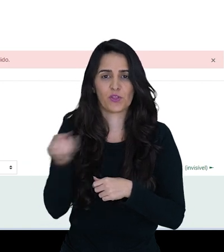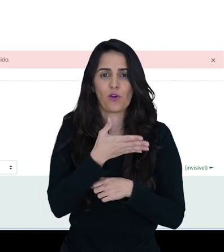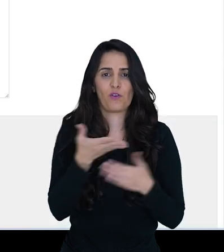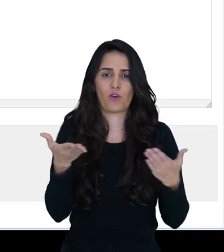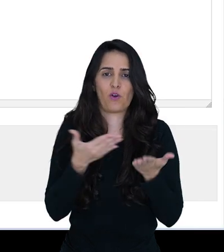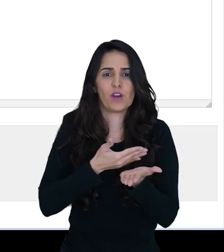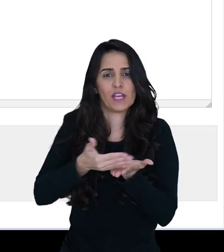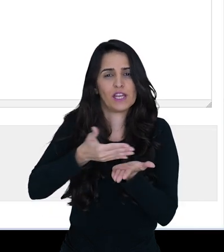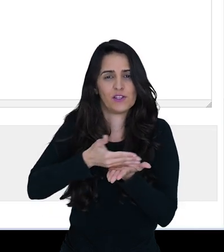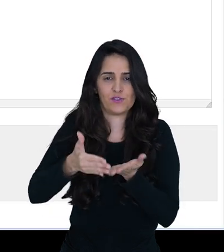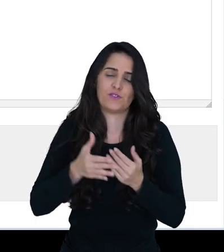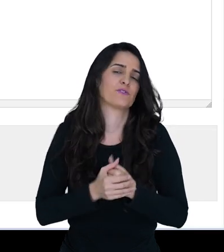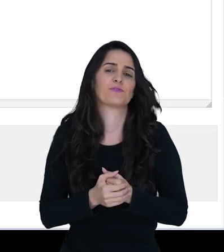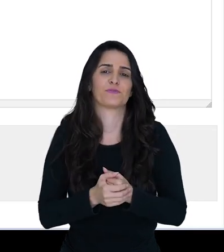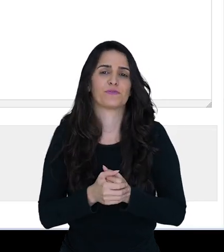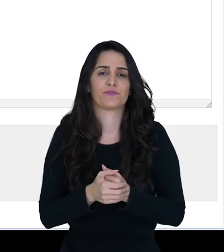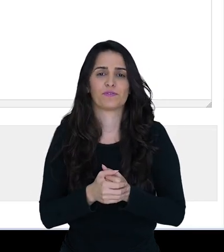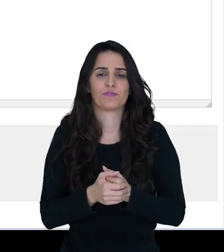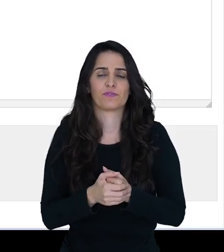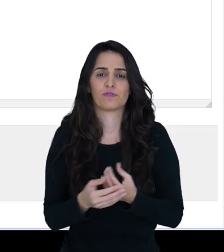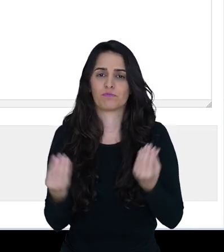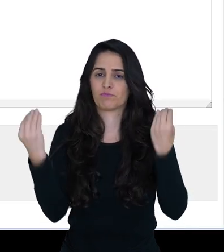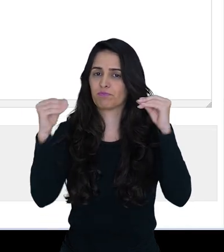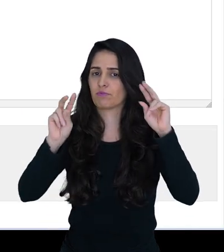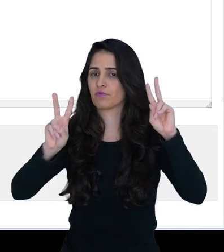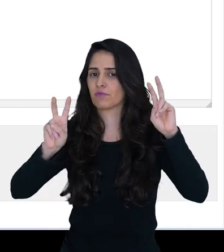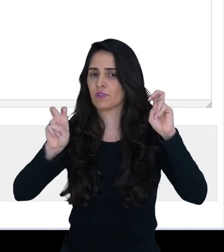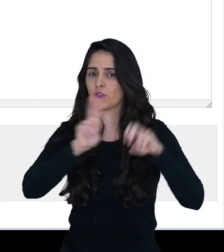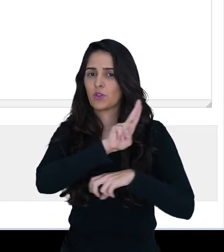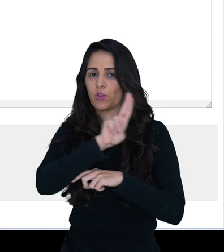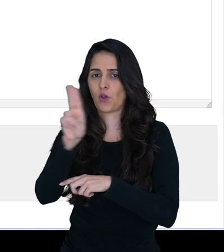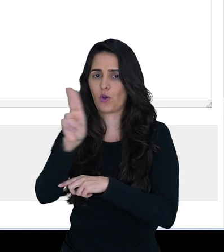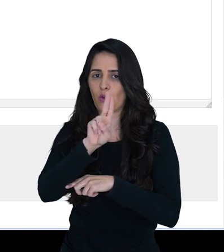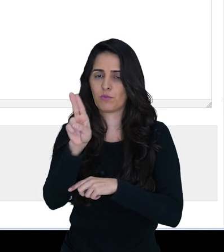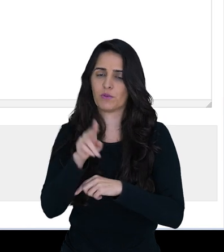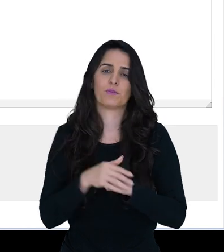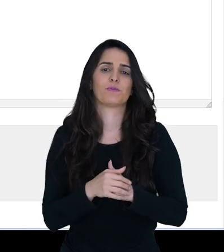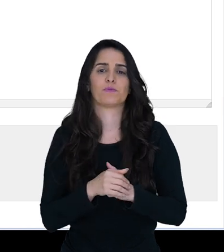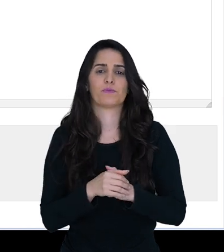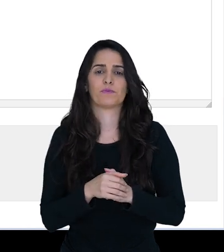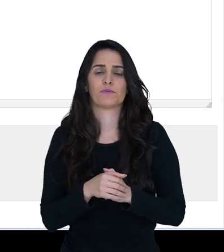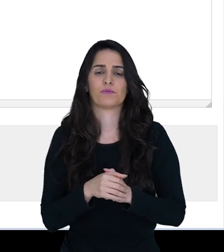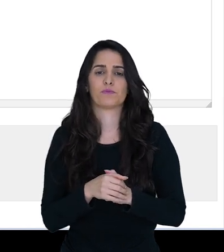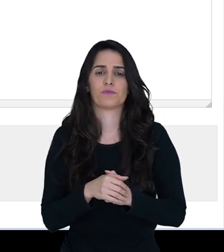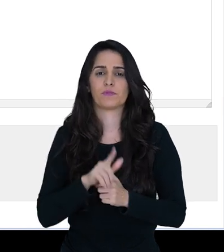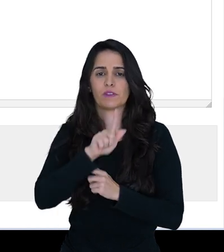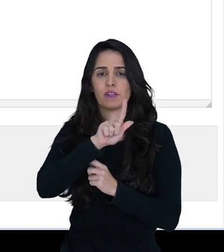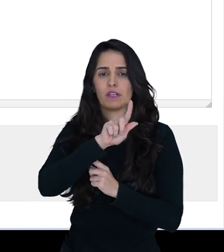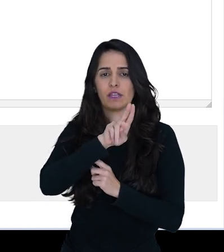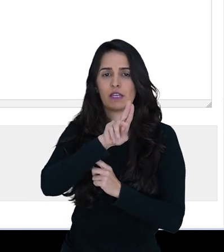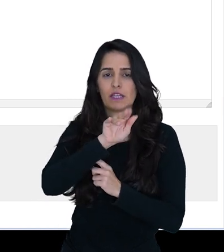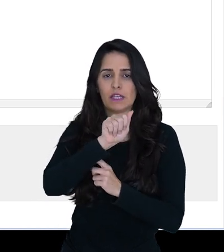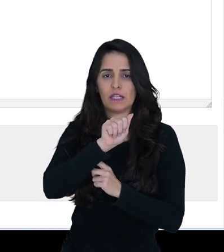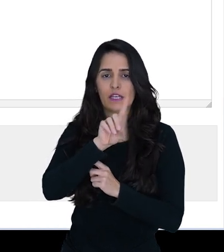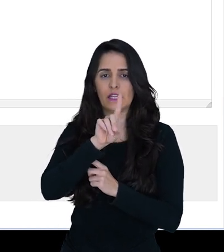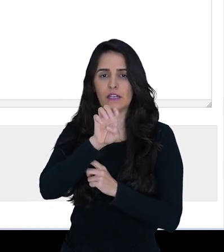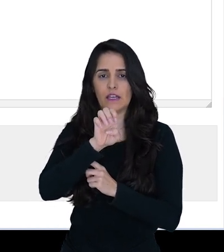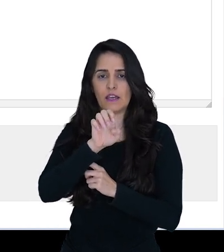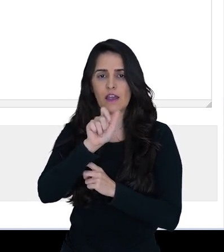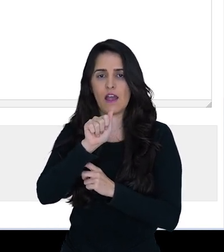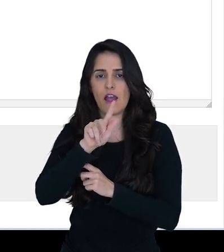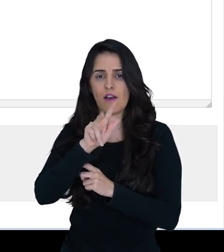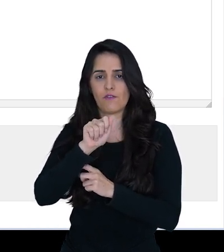uma nova avaliação do início. E aí eu posso colocar um nome para essa guia. Então eu vou colocar guia de avaliação